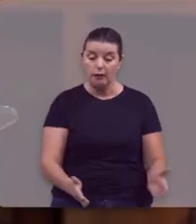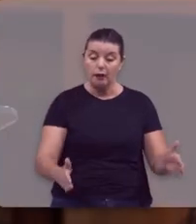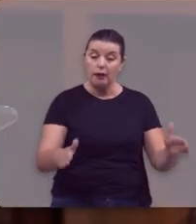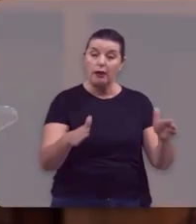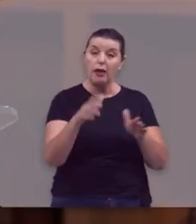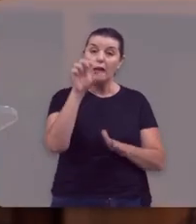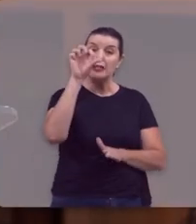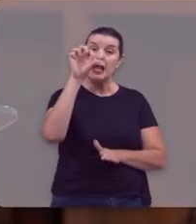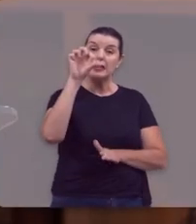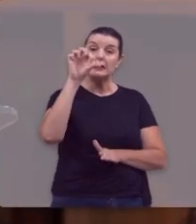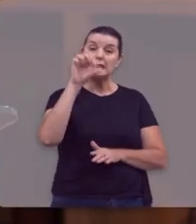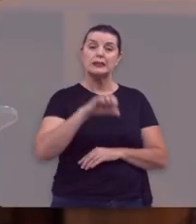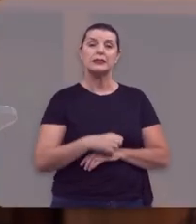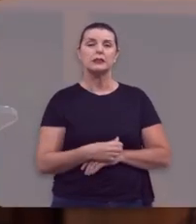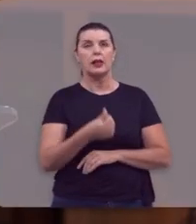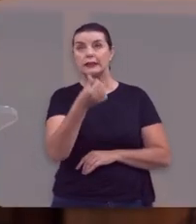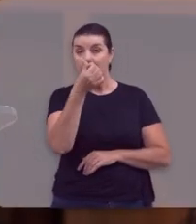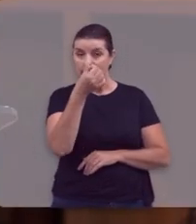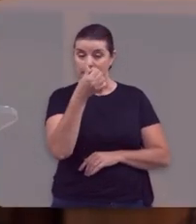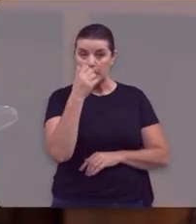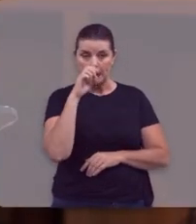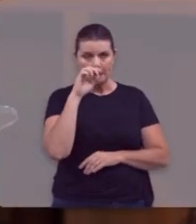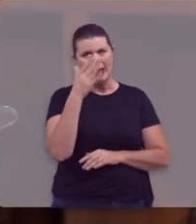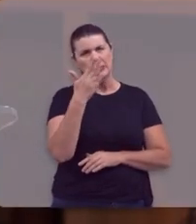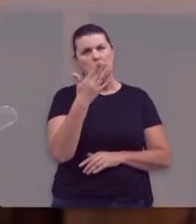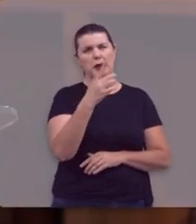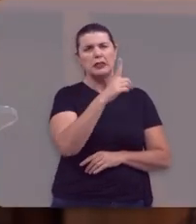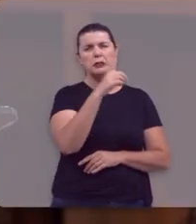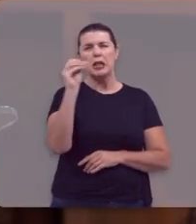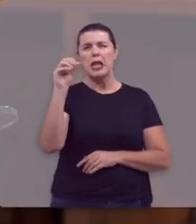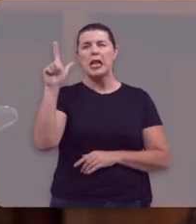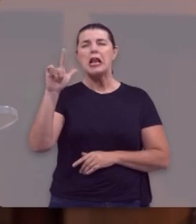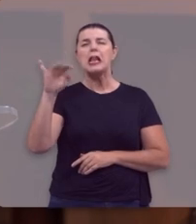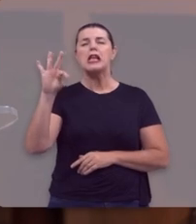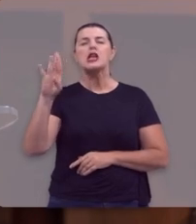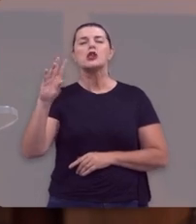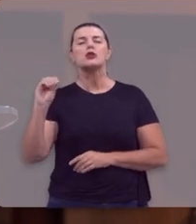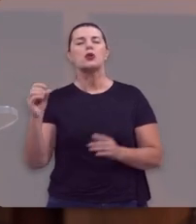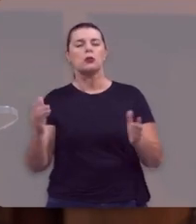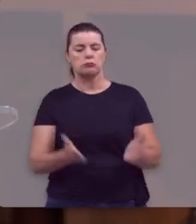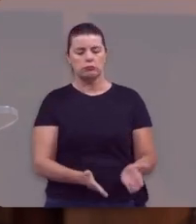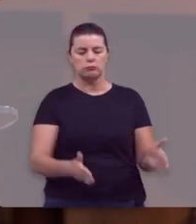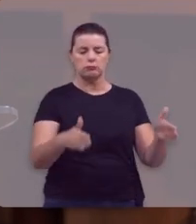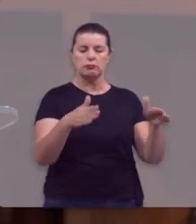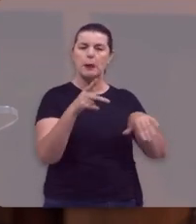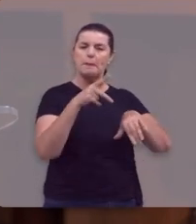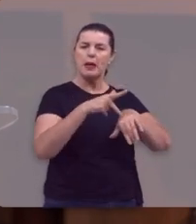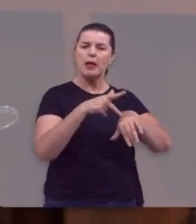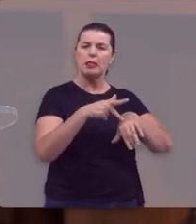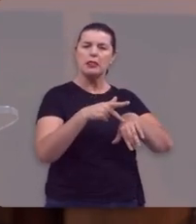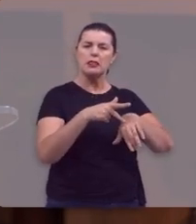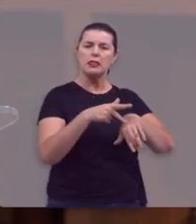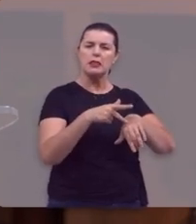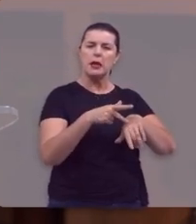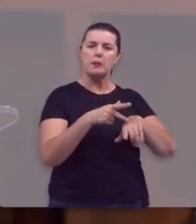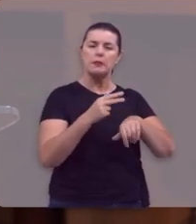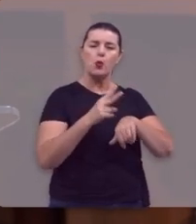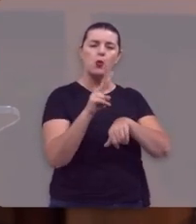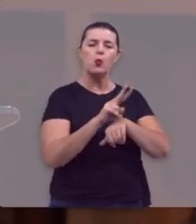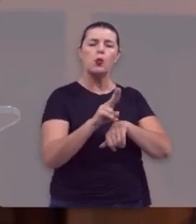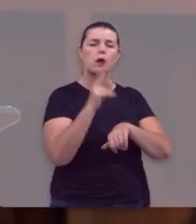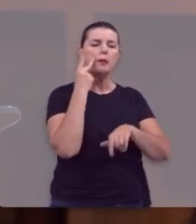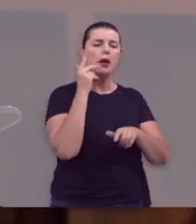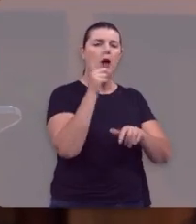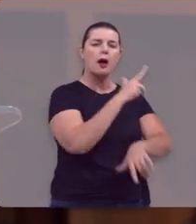Estavam ali seis talhas, em torno de cem litros cada uma, talhas de pedra,